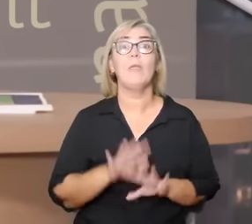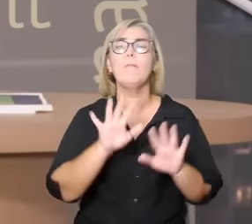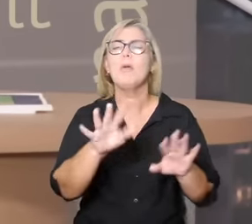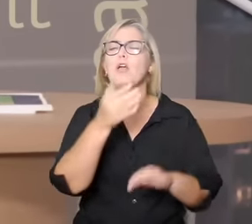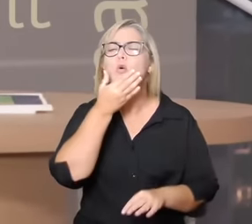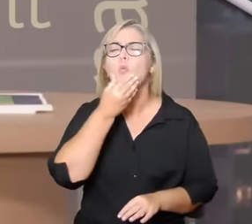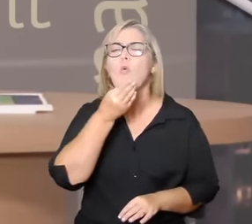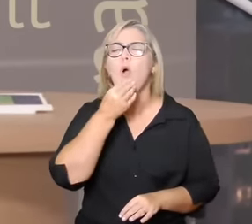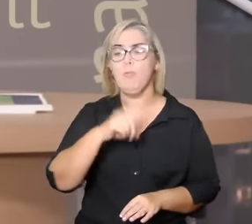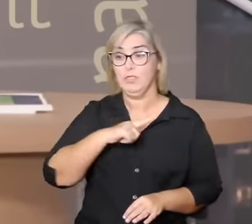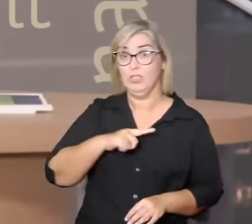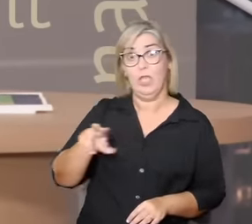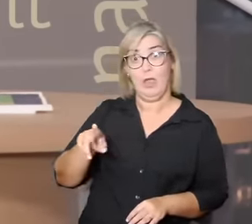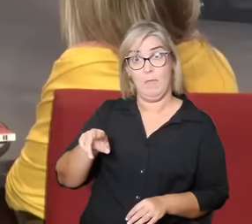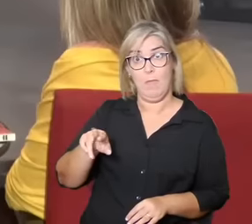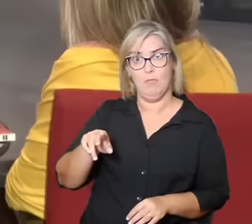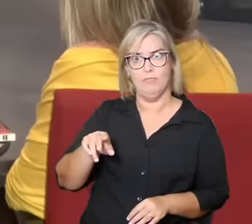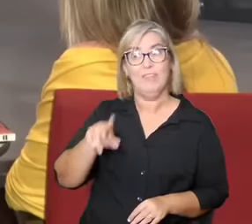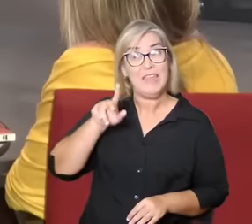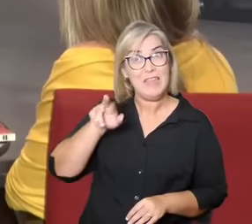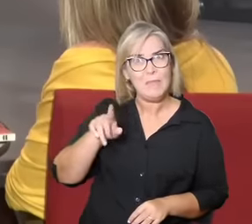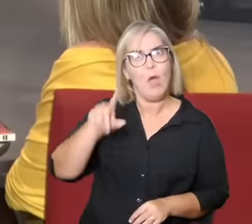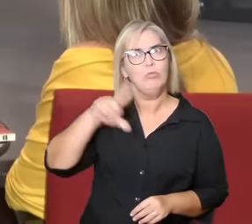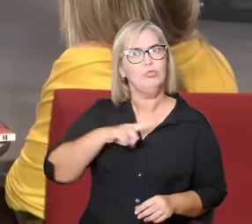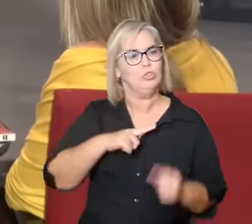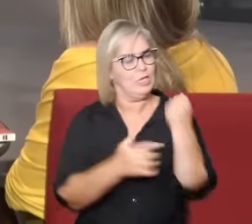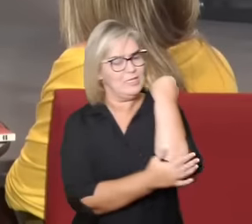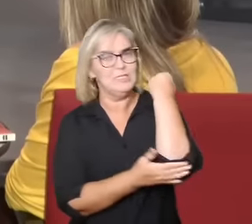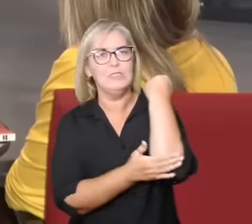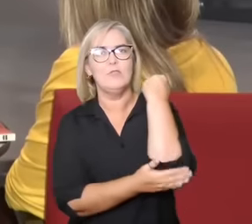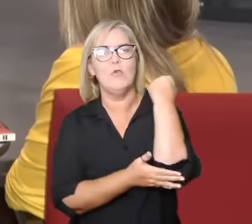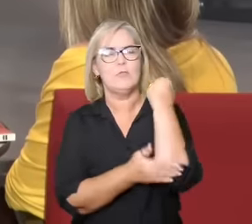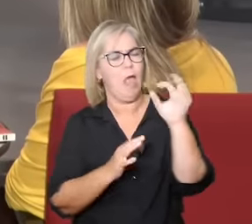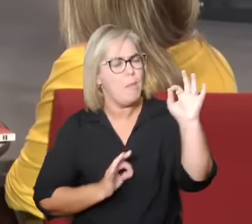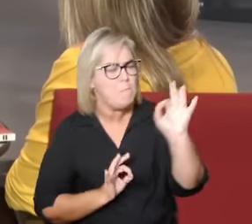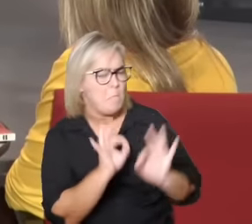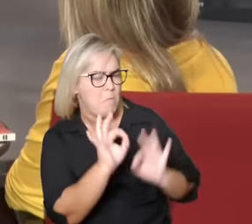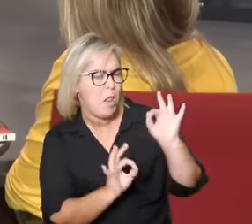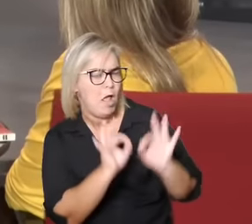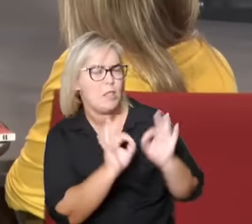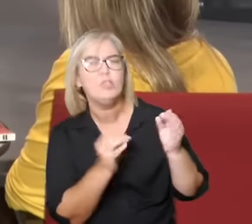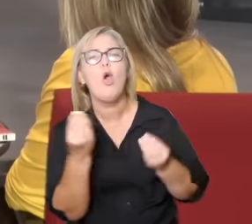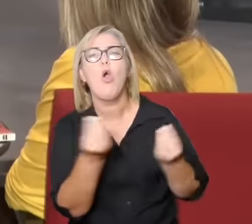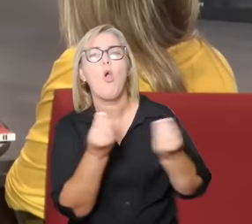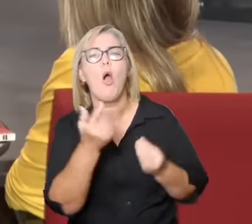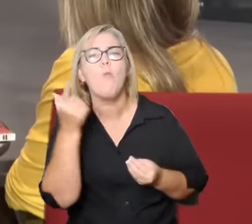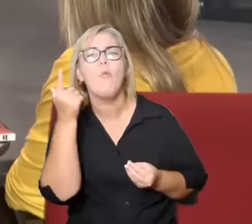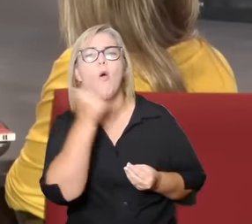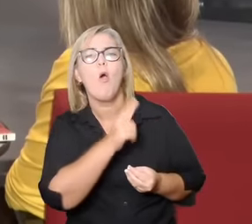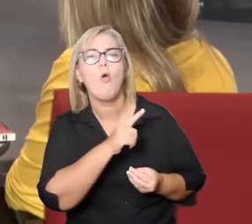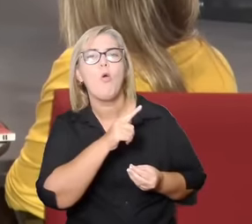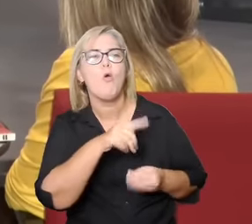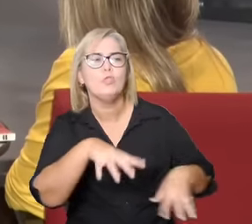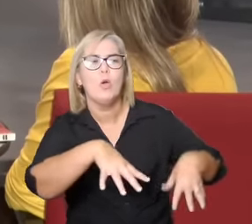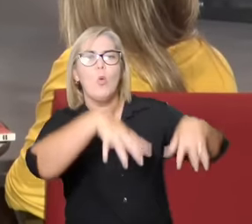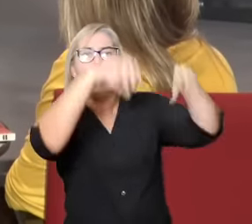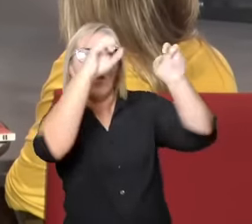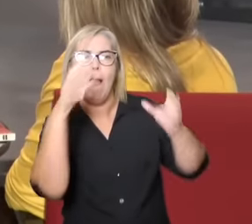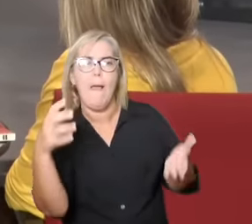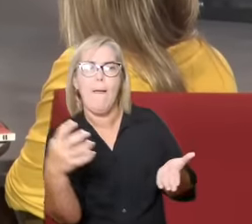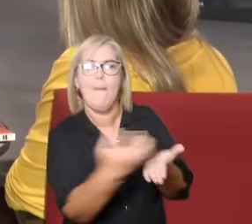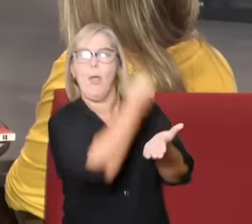faraó. E ele planejou destruir e tomar aquele reino, tomar o reino do seu irmão.